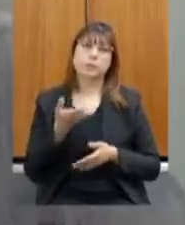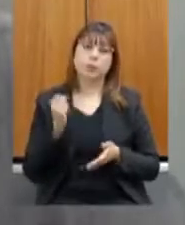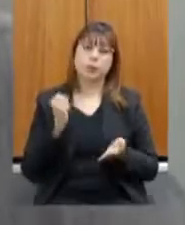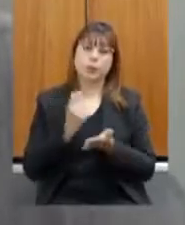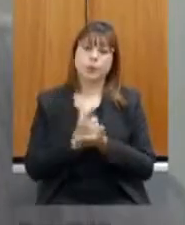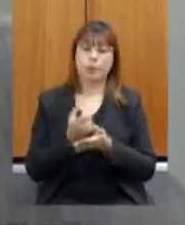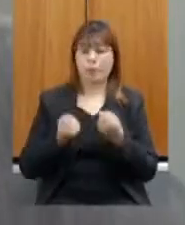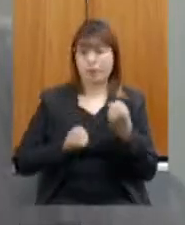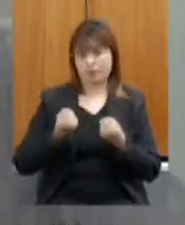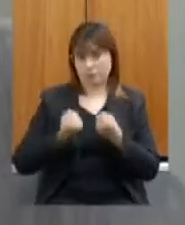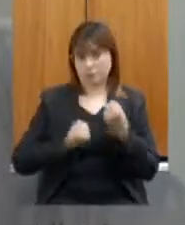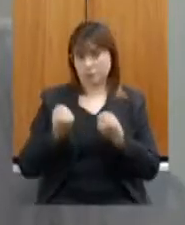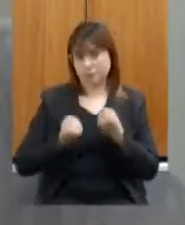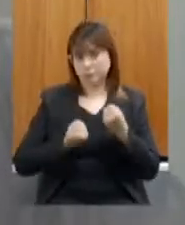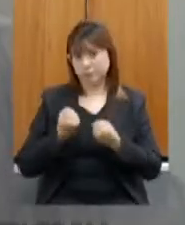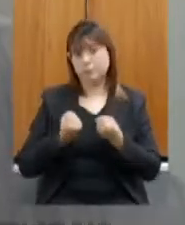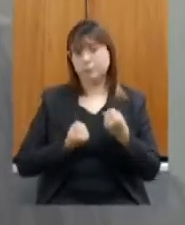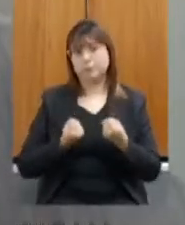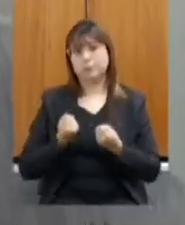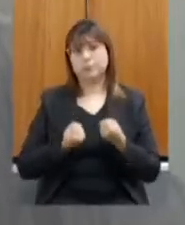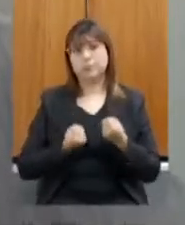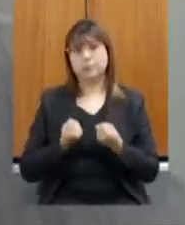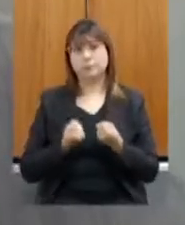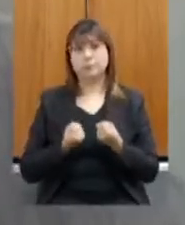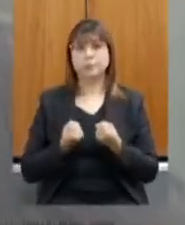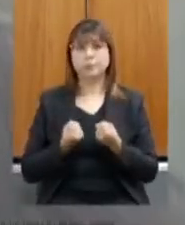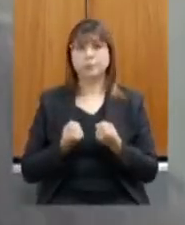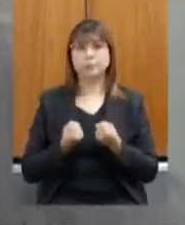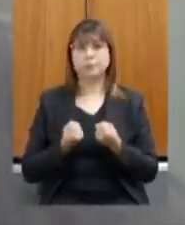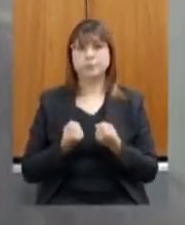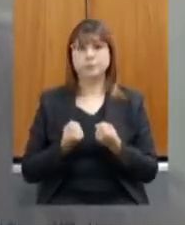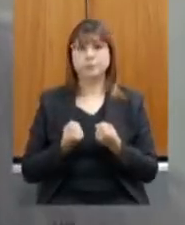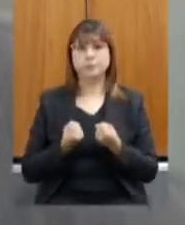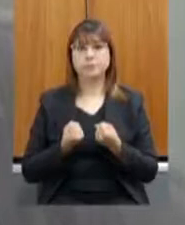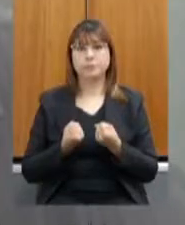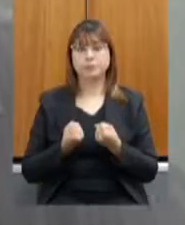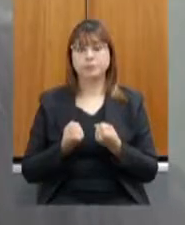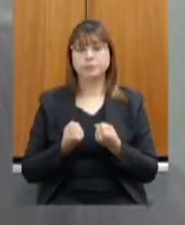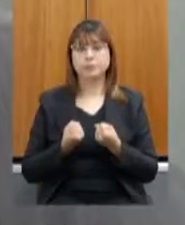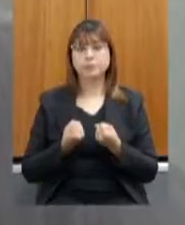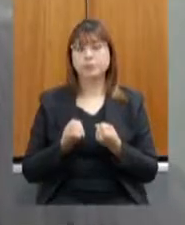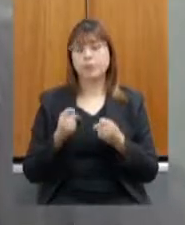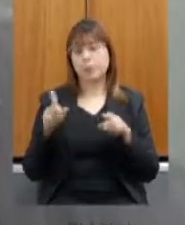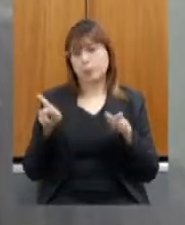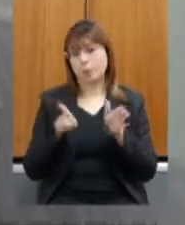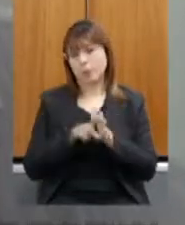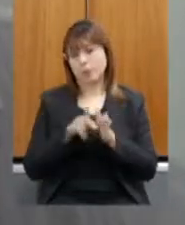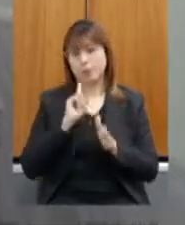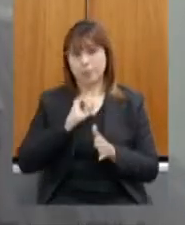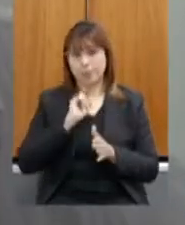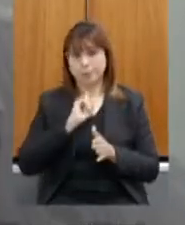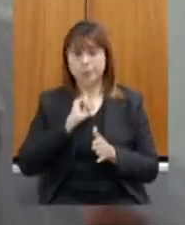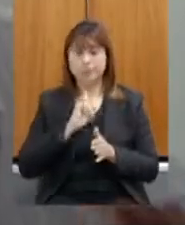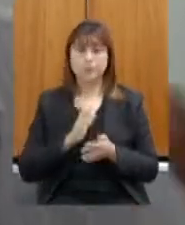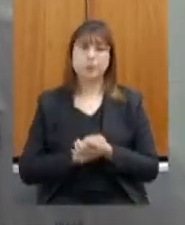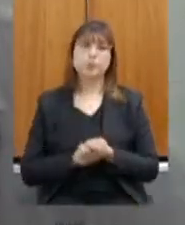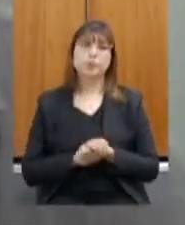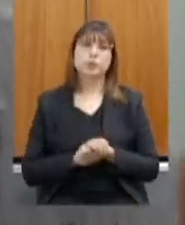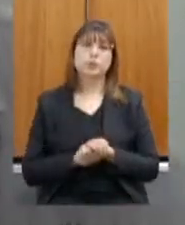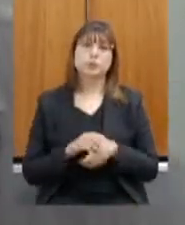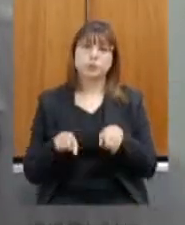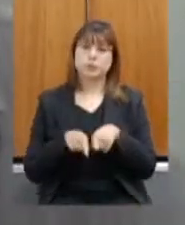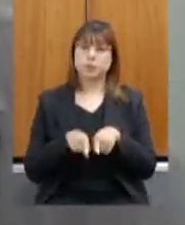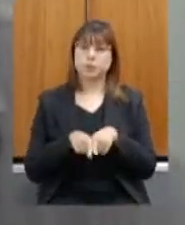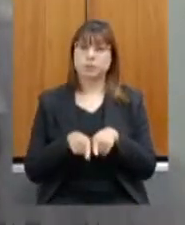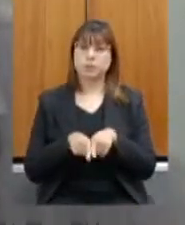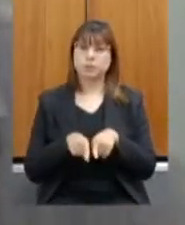veículos de modelos que são fabricados em Minas e a demanda